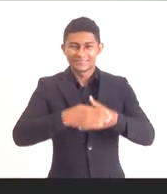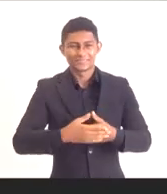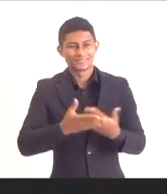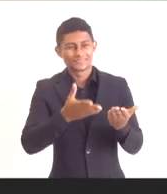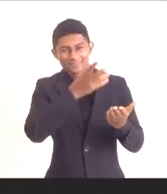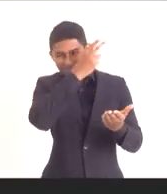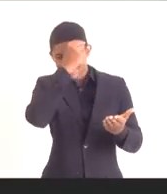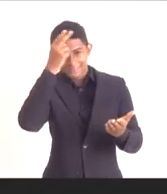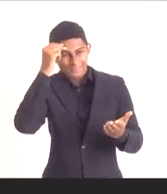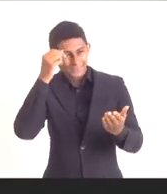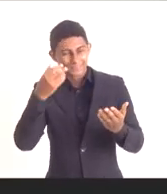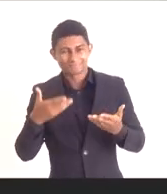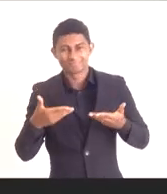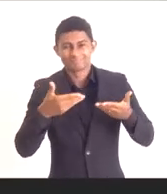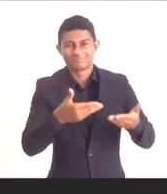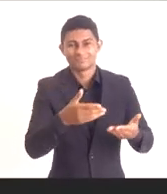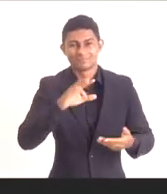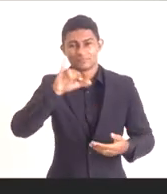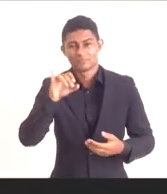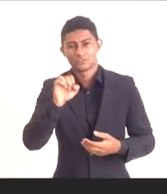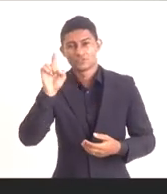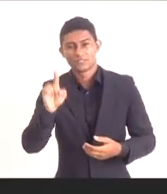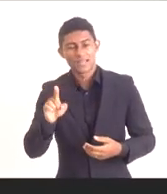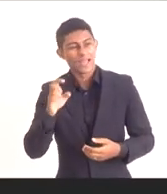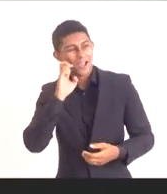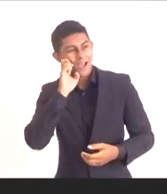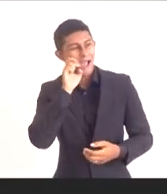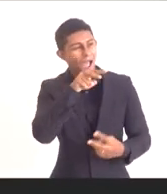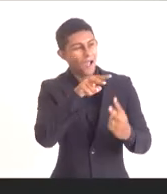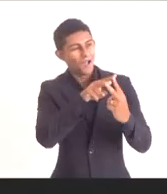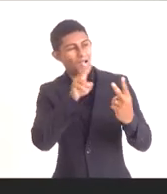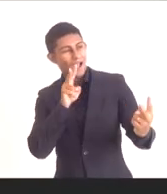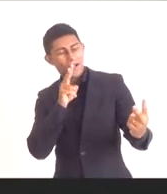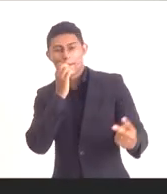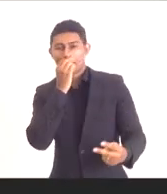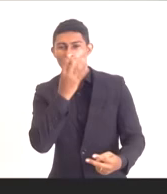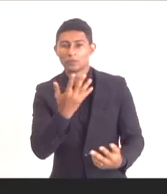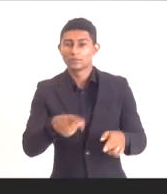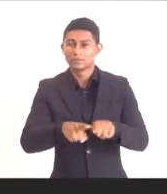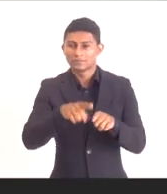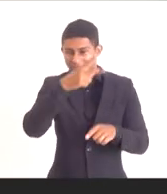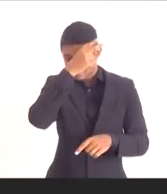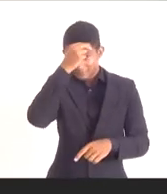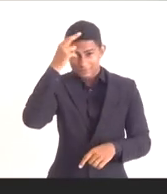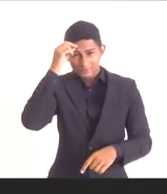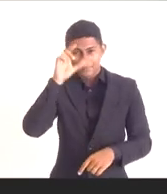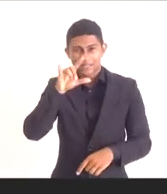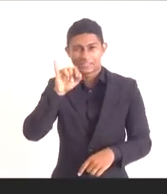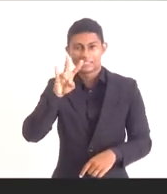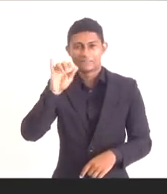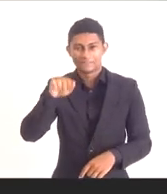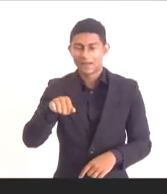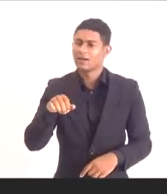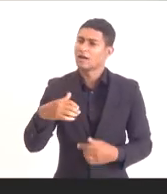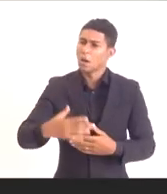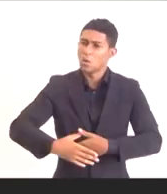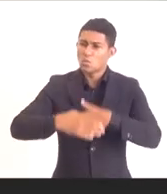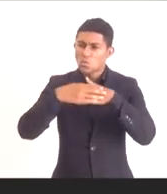anfitrião José Bonifácio, prazer em revelo à distância. E cumprimento a prefeita Lívia, estendendo